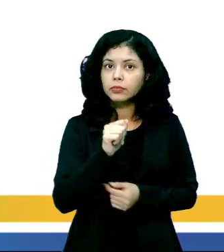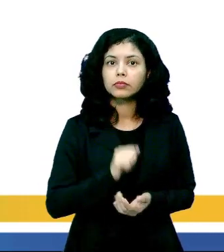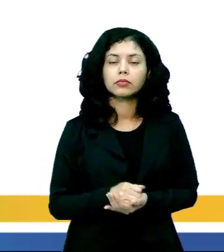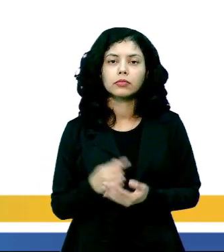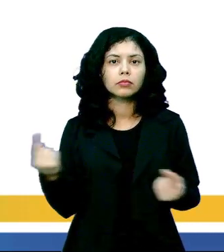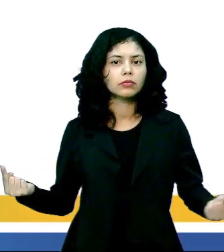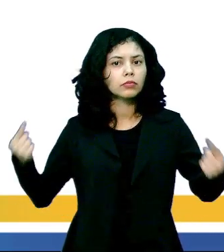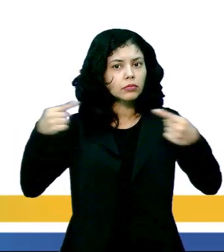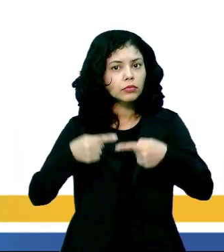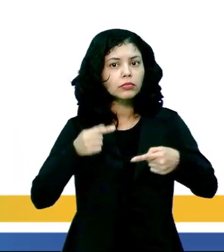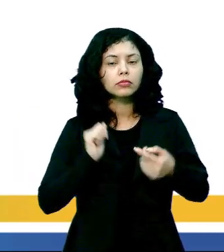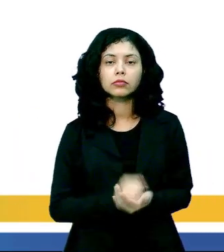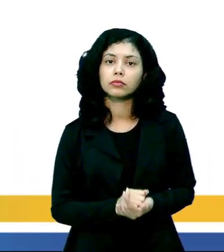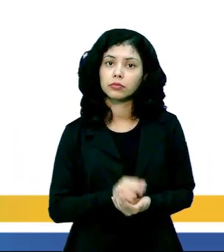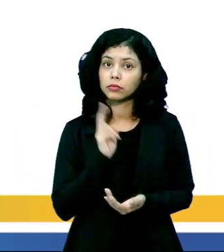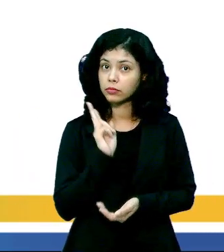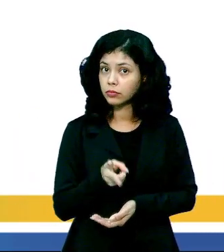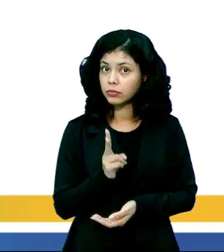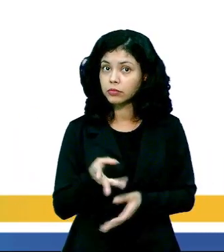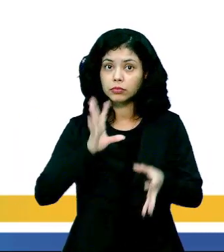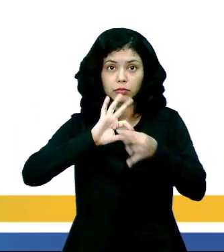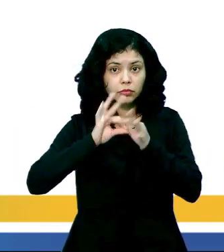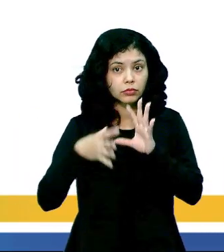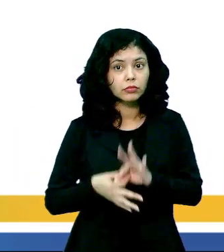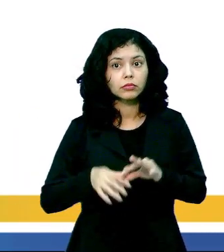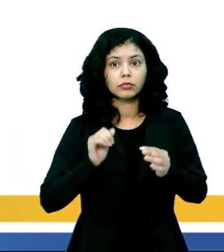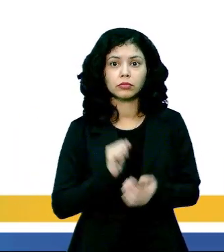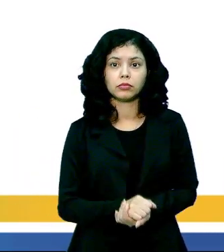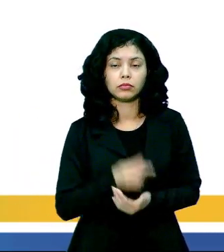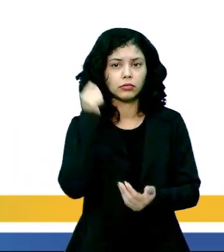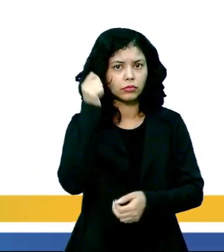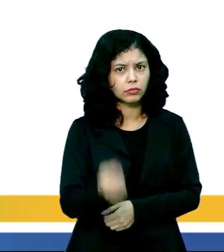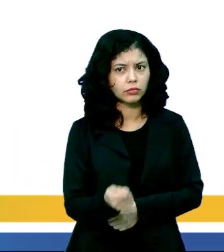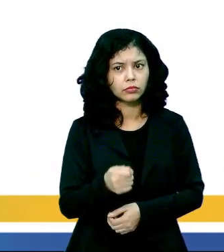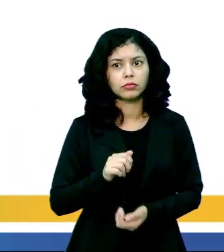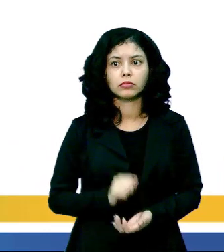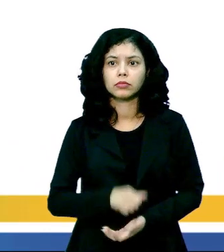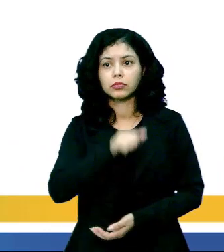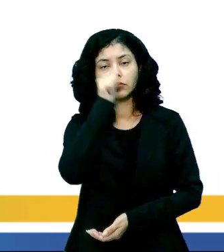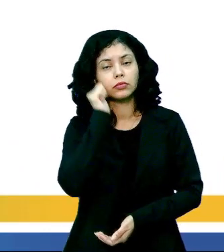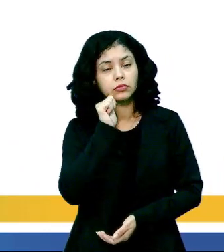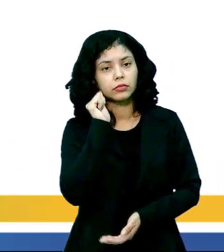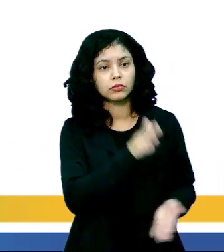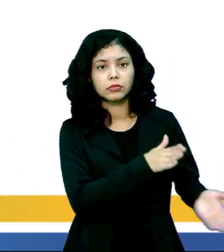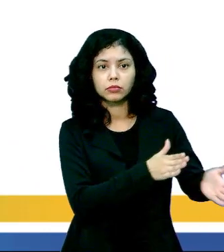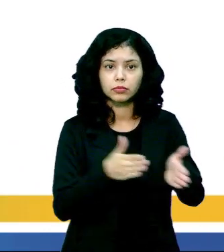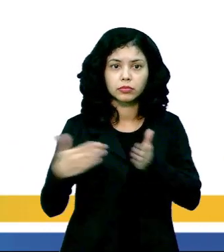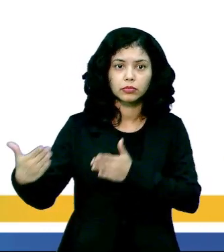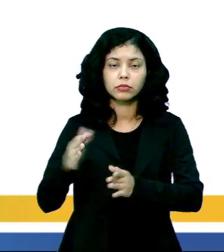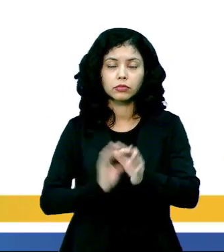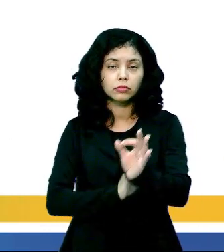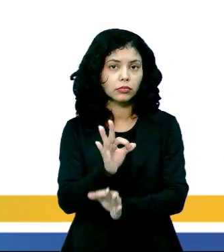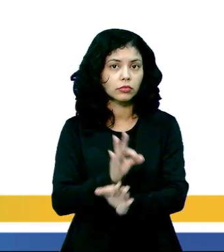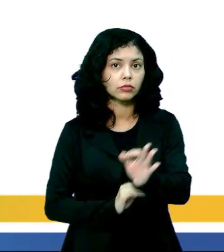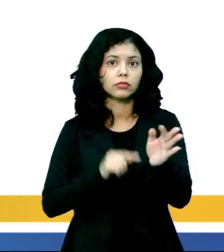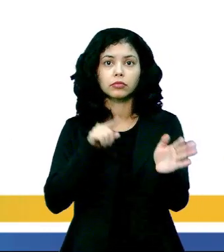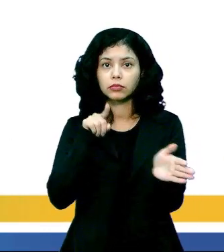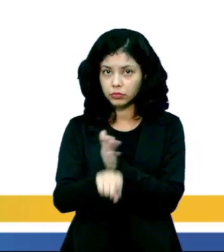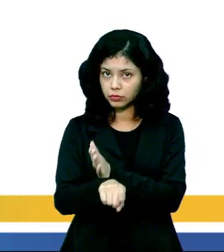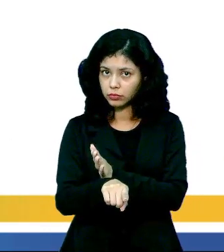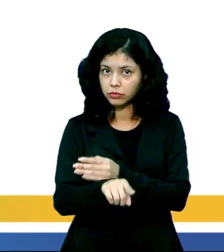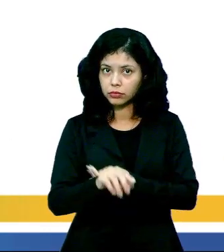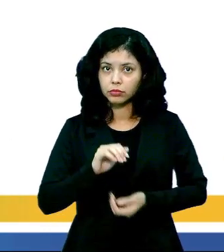e combatividade, mesmo sob o contexto da ditadura, as mulheres passaram a se